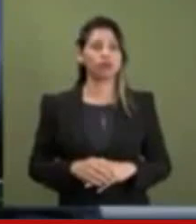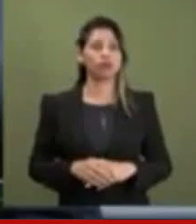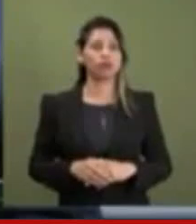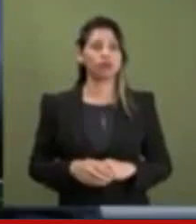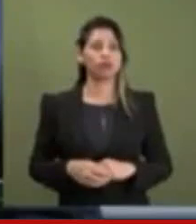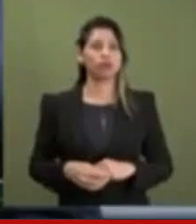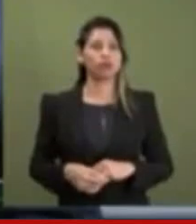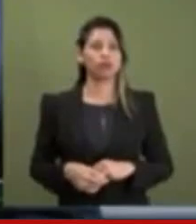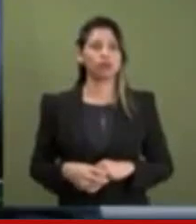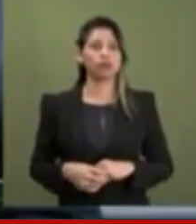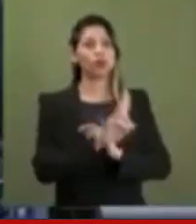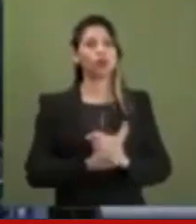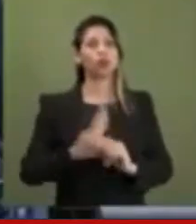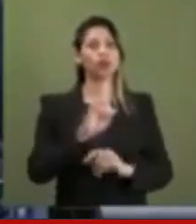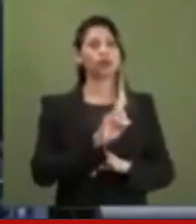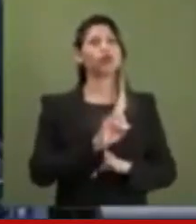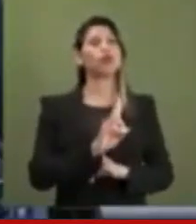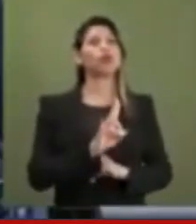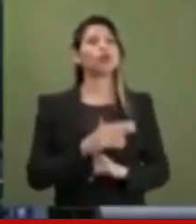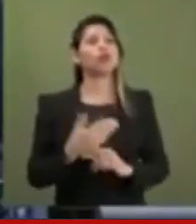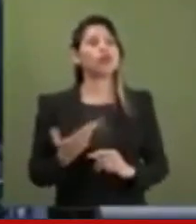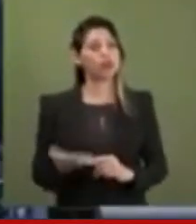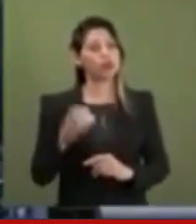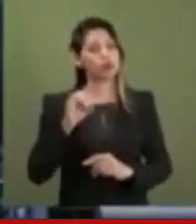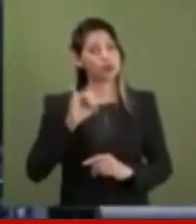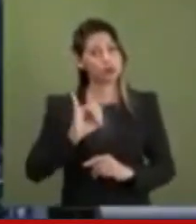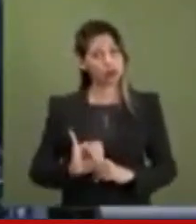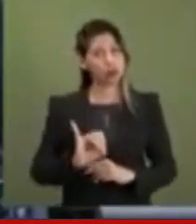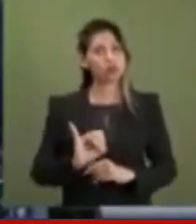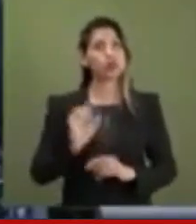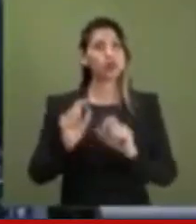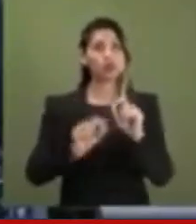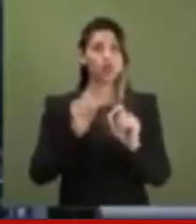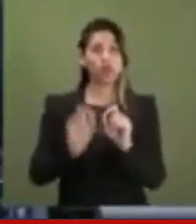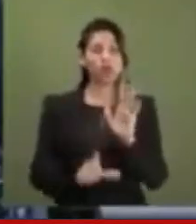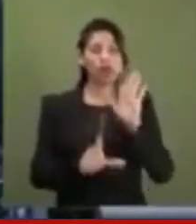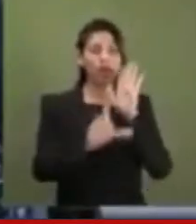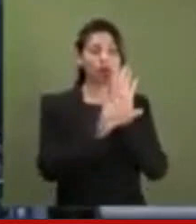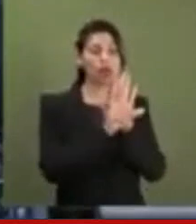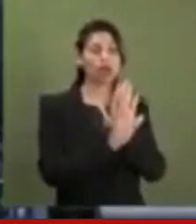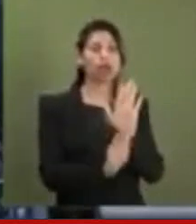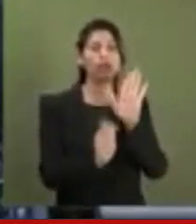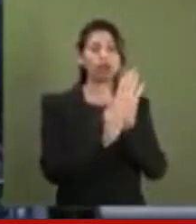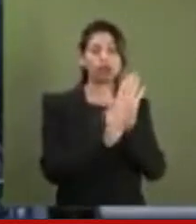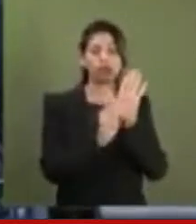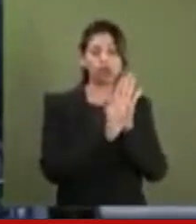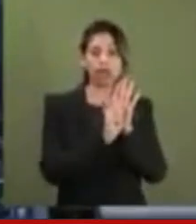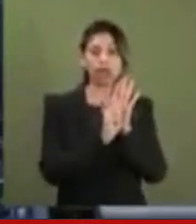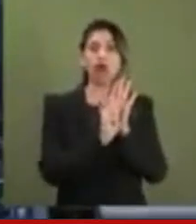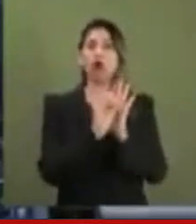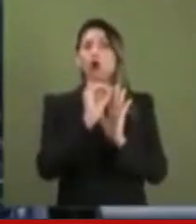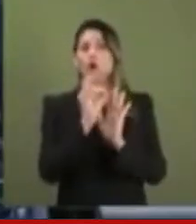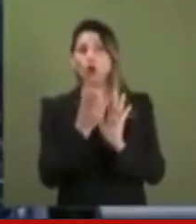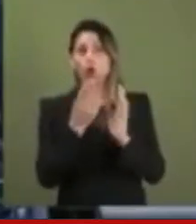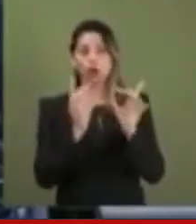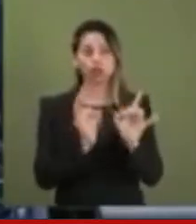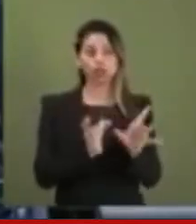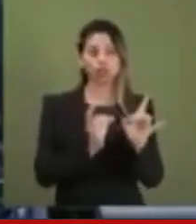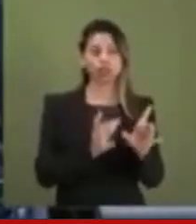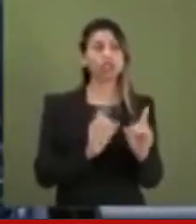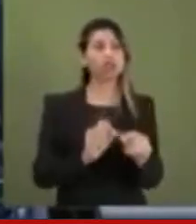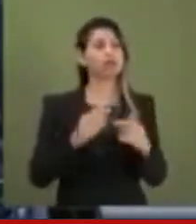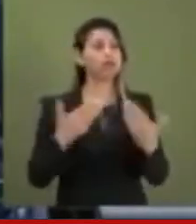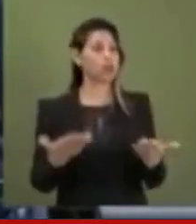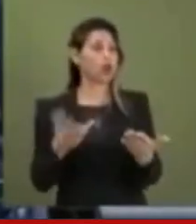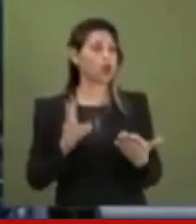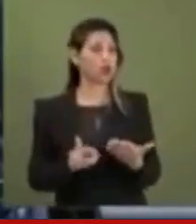um processo que trata da descriminalização do porte de drogas para uso pessoal. E já no título, o